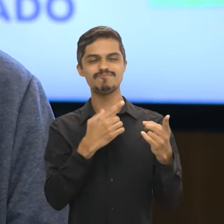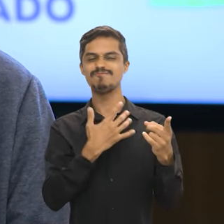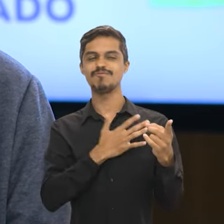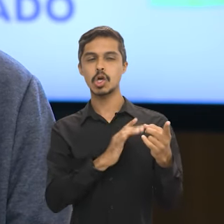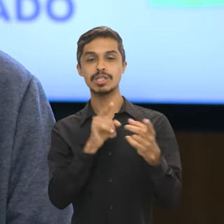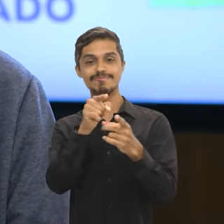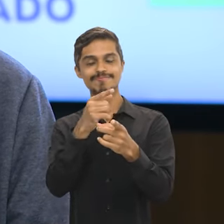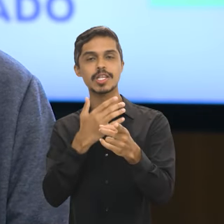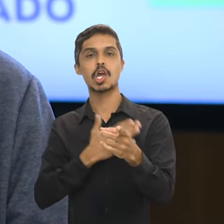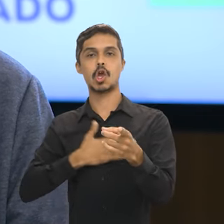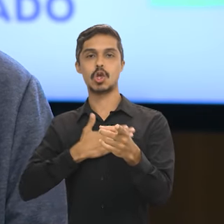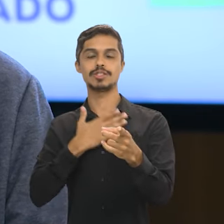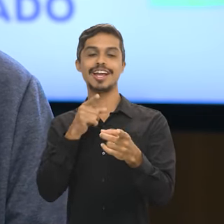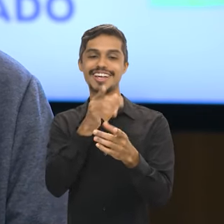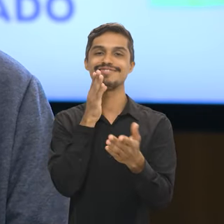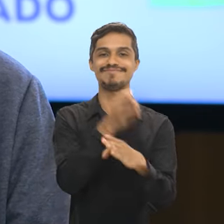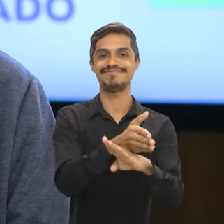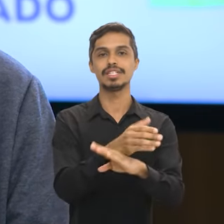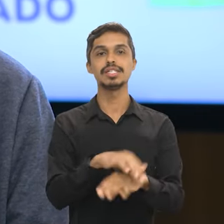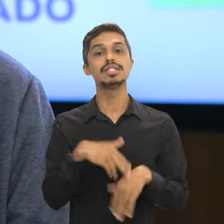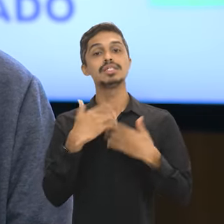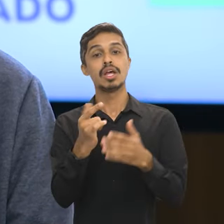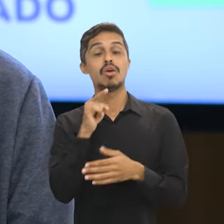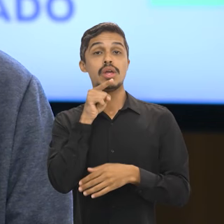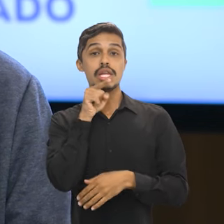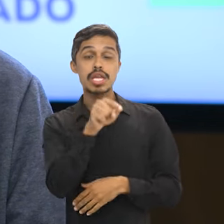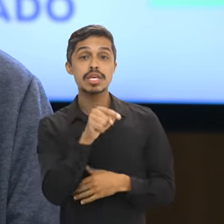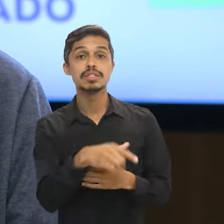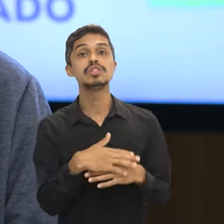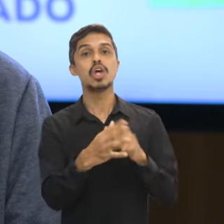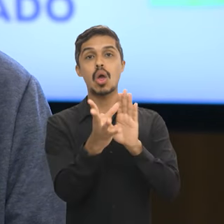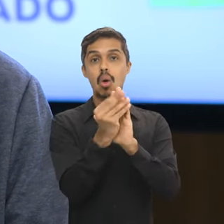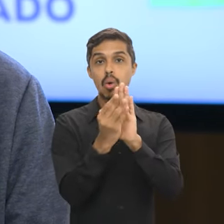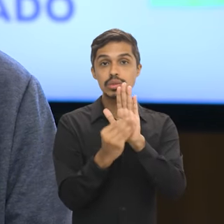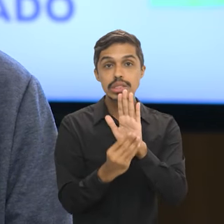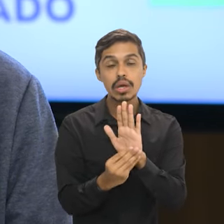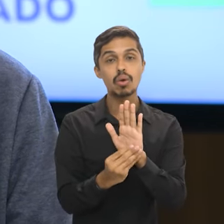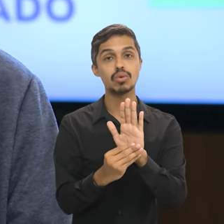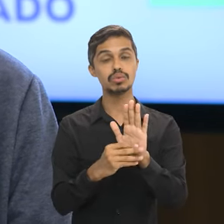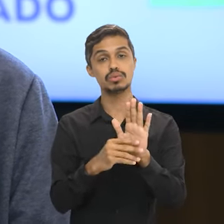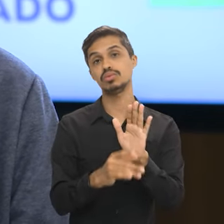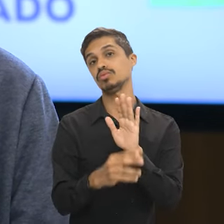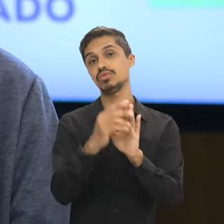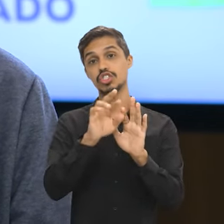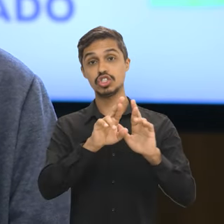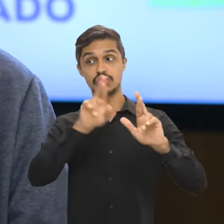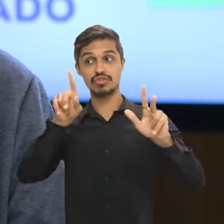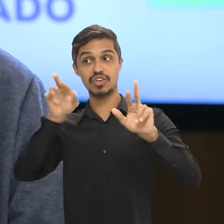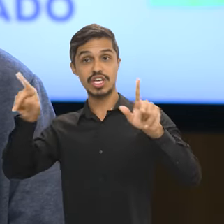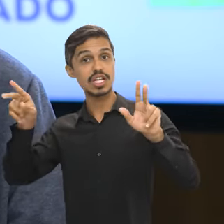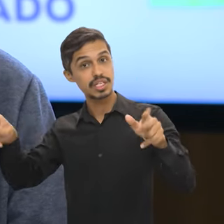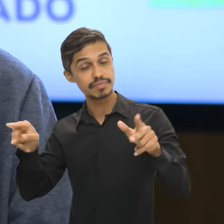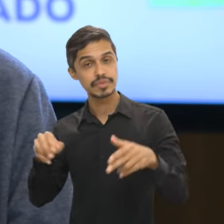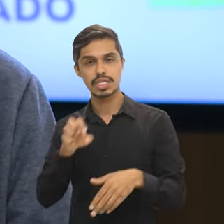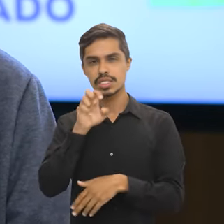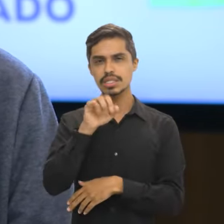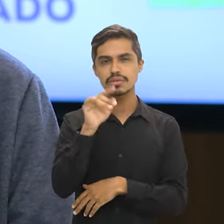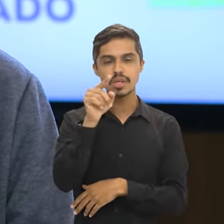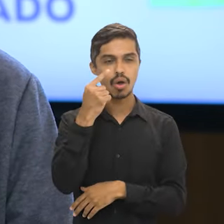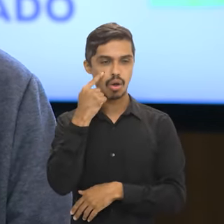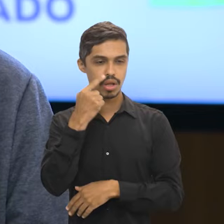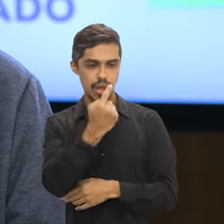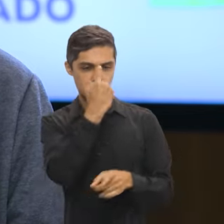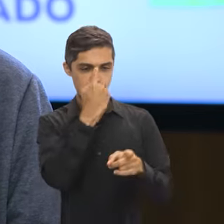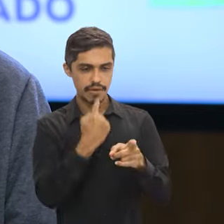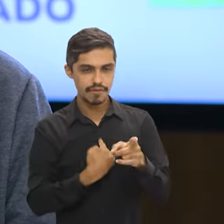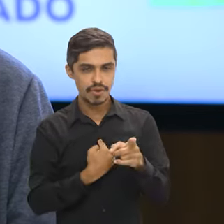exigidos na prova, porque ali vai estar a descrição efetivamente daquilo que vai ser cobrado na prova. Se você, uma vez